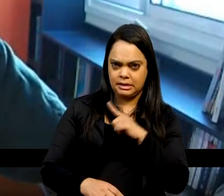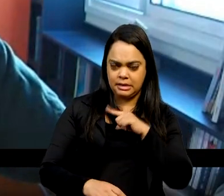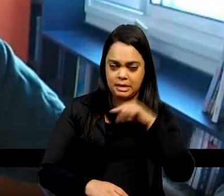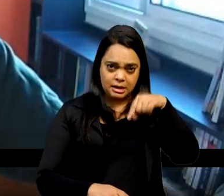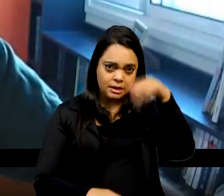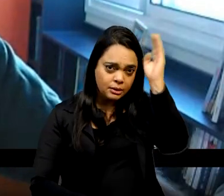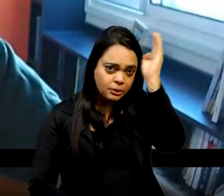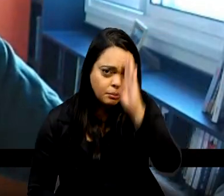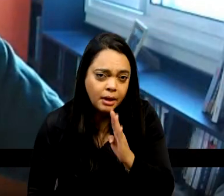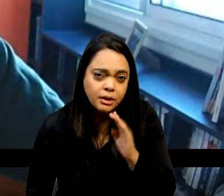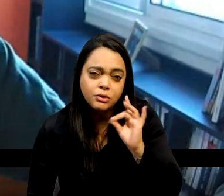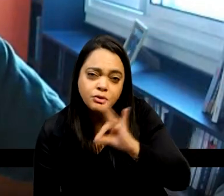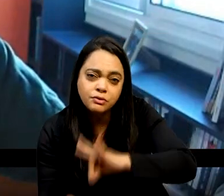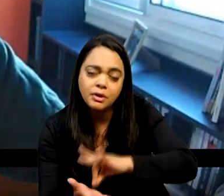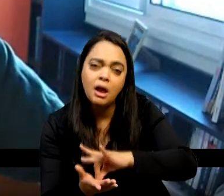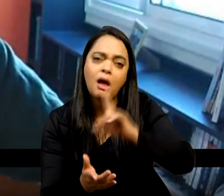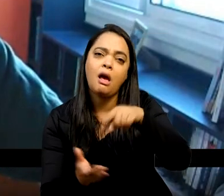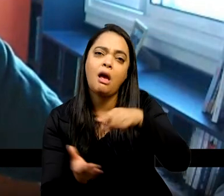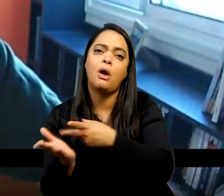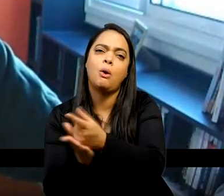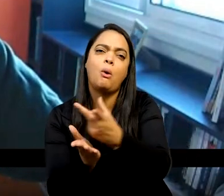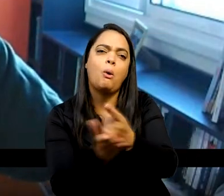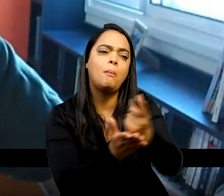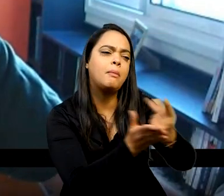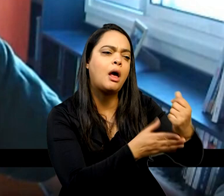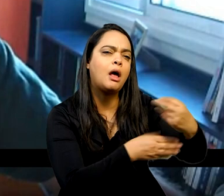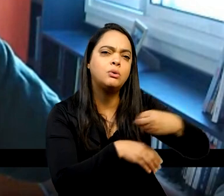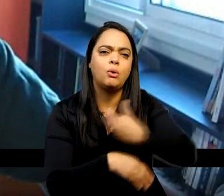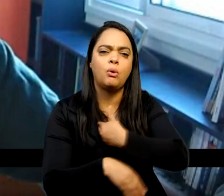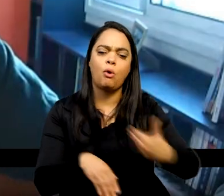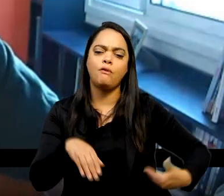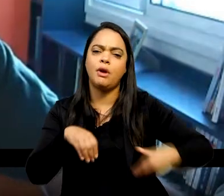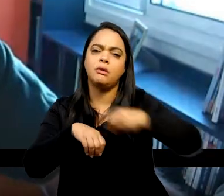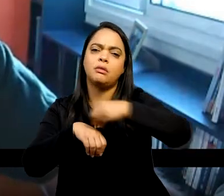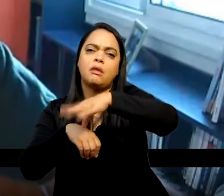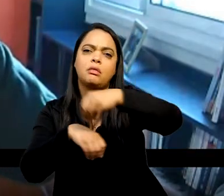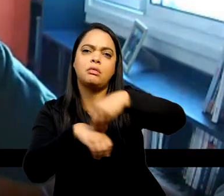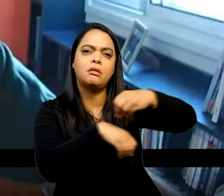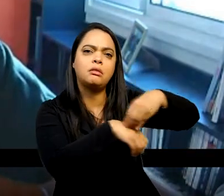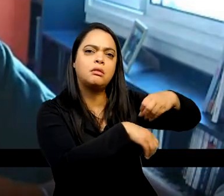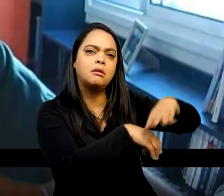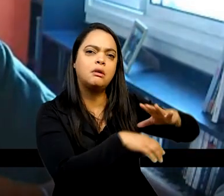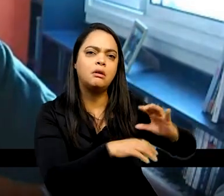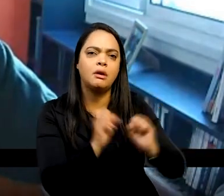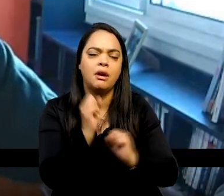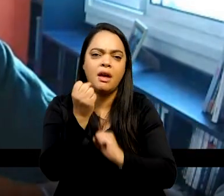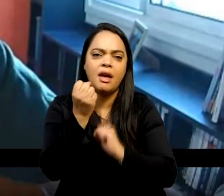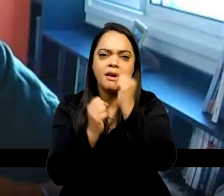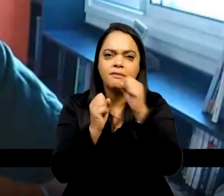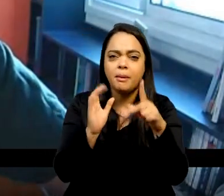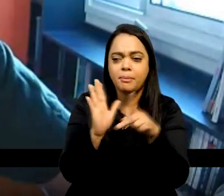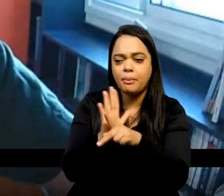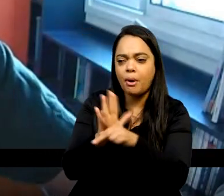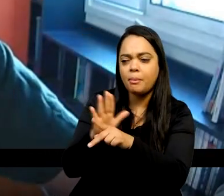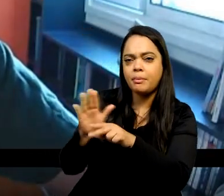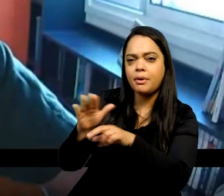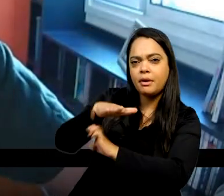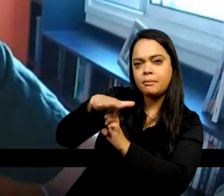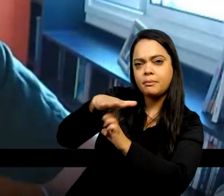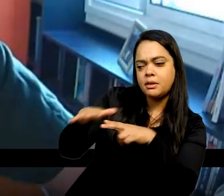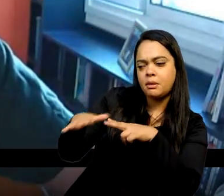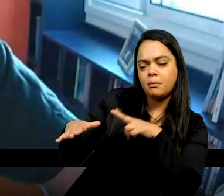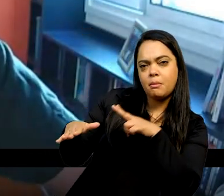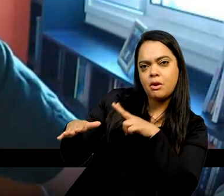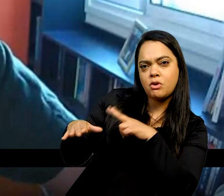aqueles que são comprados e distribuídos pelo governo. São fabricados, então, pela iniciativa privada e são produzidos,